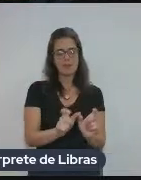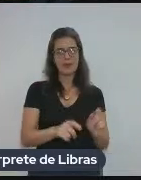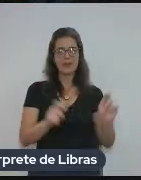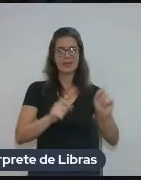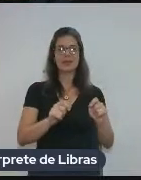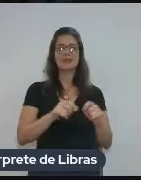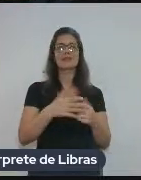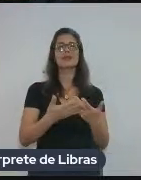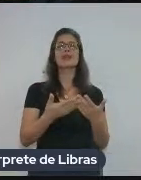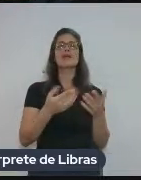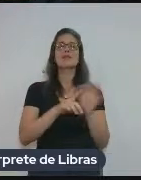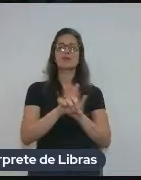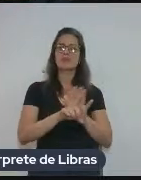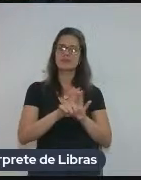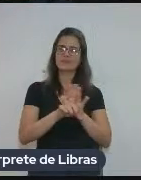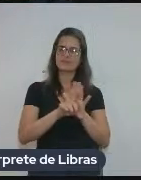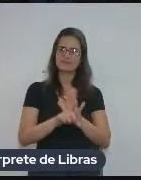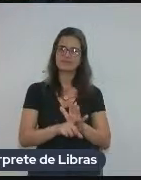Pode passar.